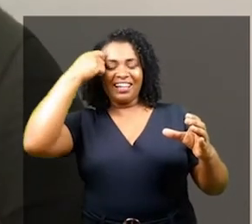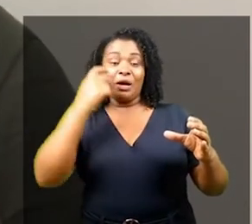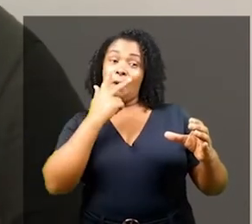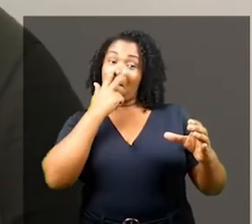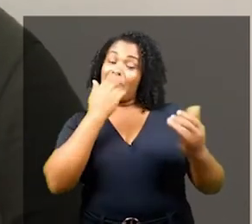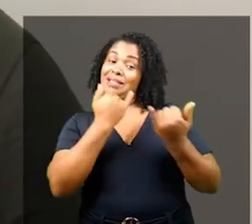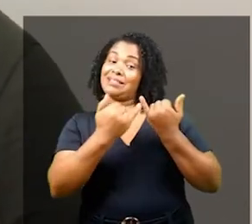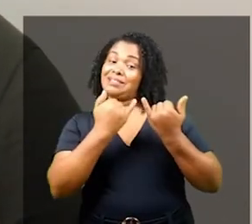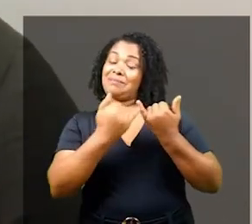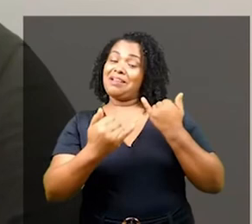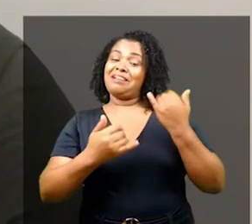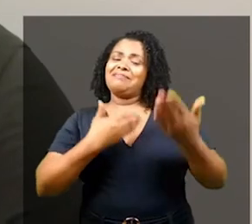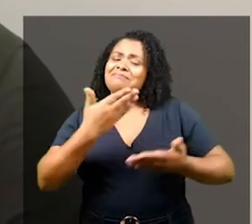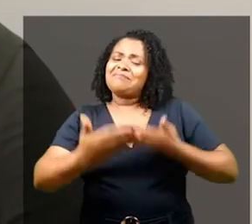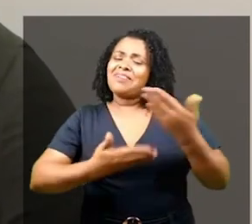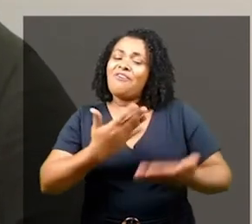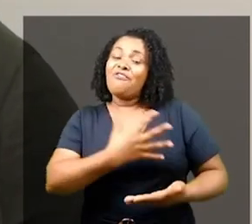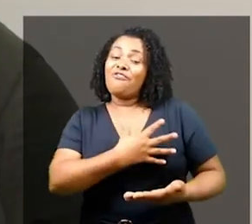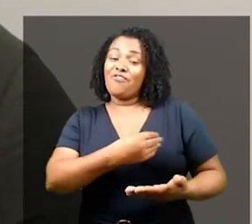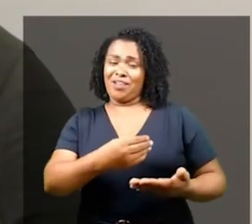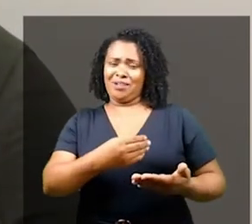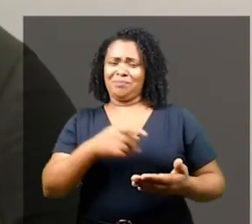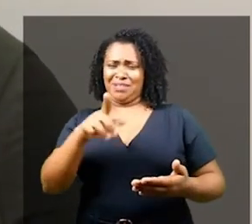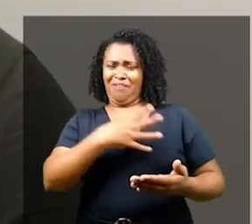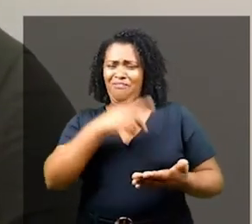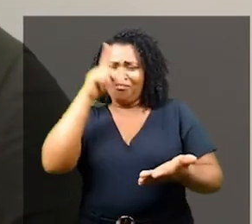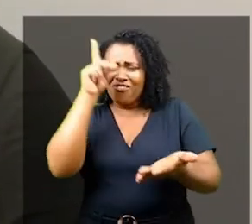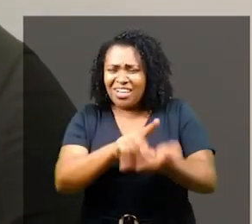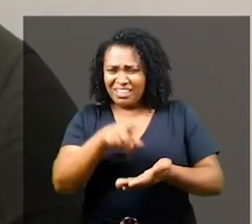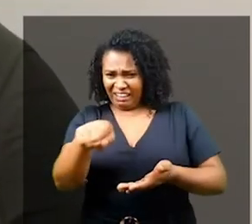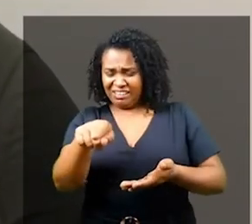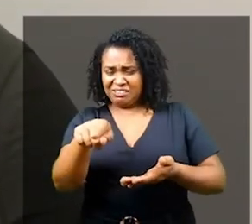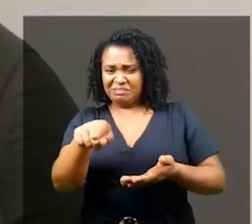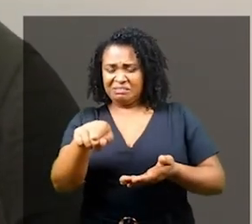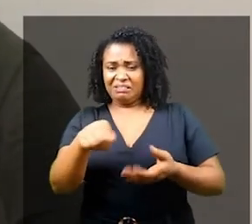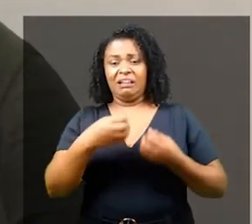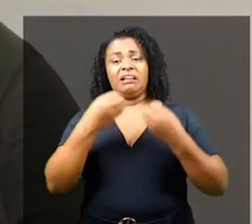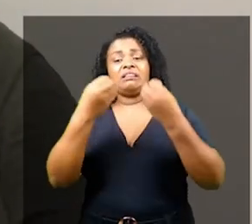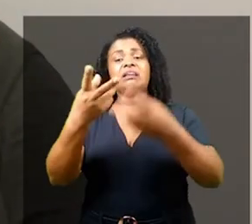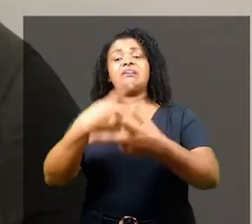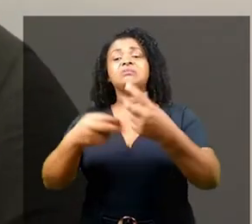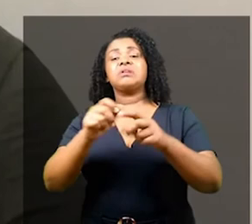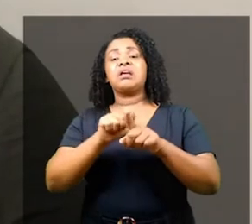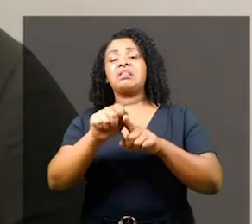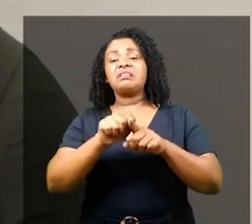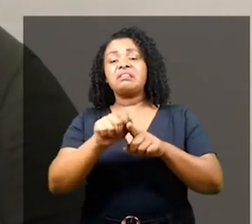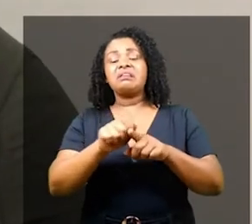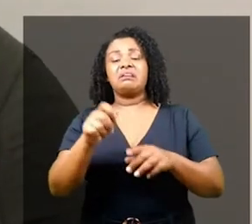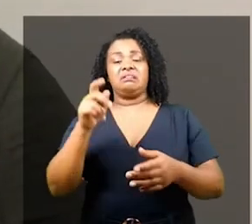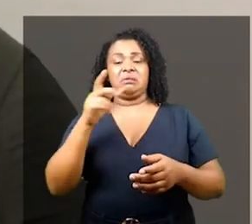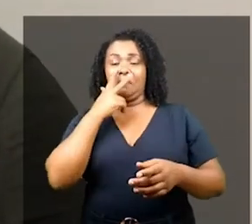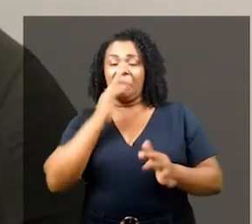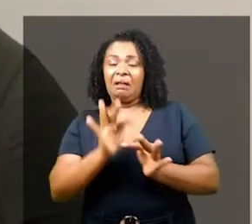e ela é tratada como filha. Mas ela de fato não tem as mesmas regalias que os filhos. Ela recebe o